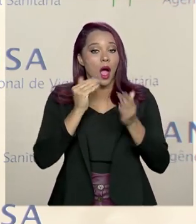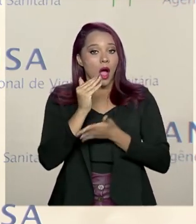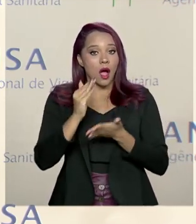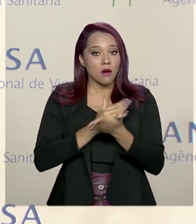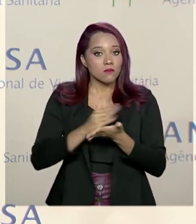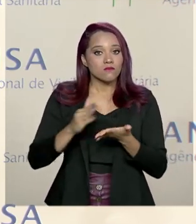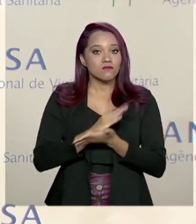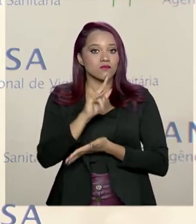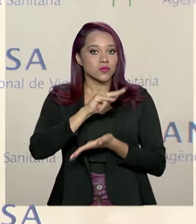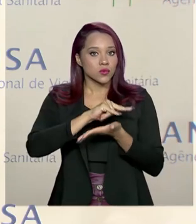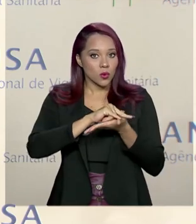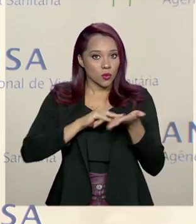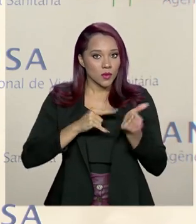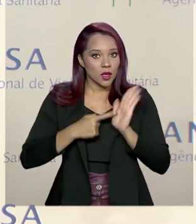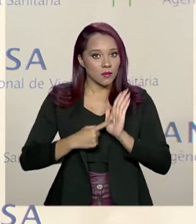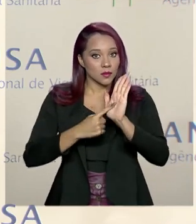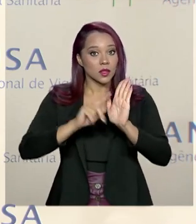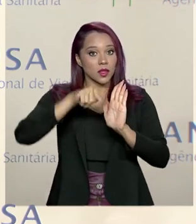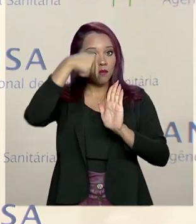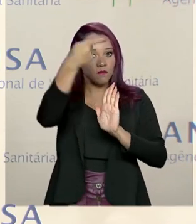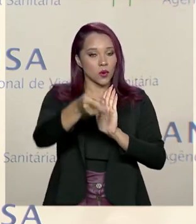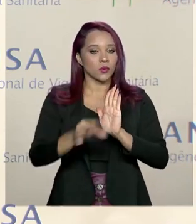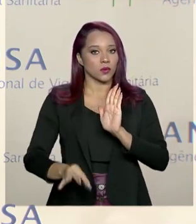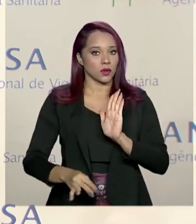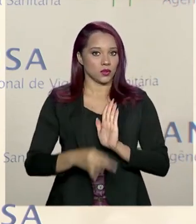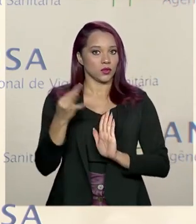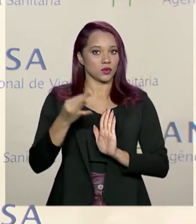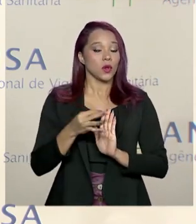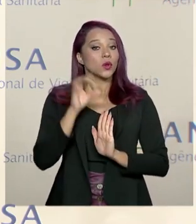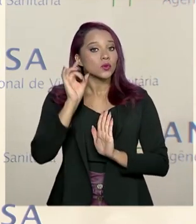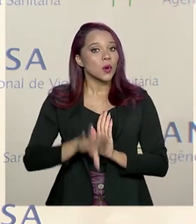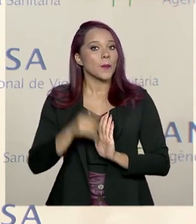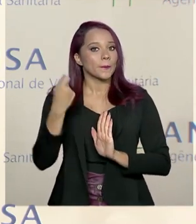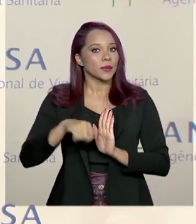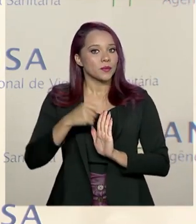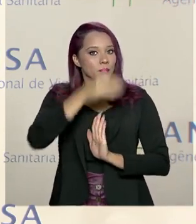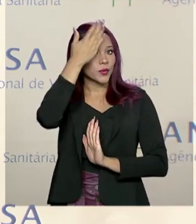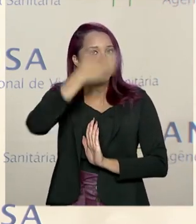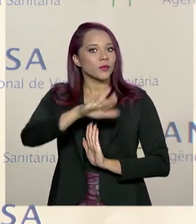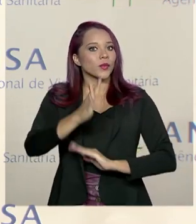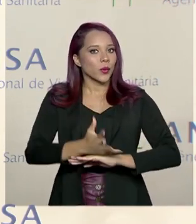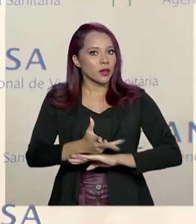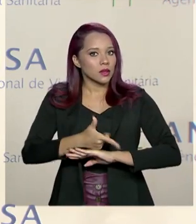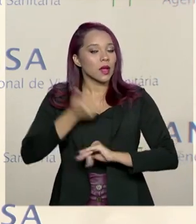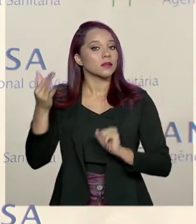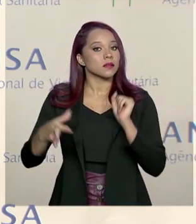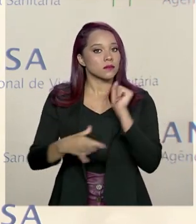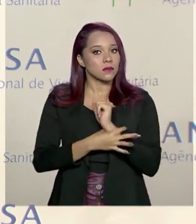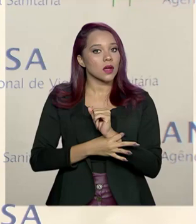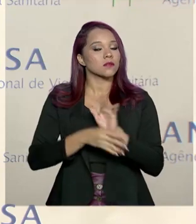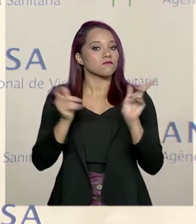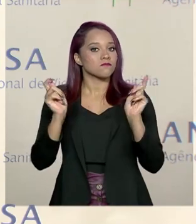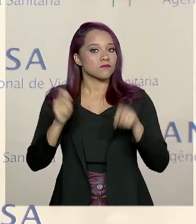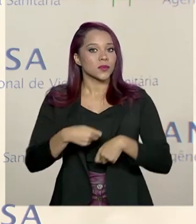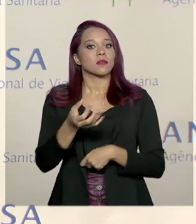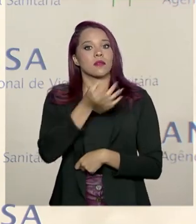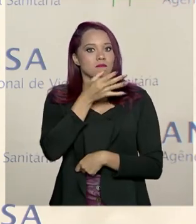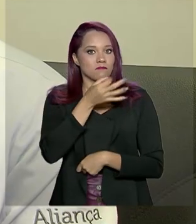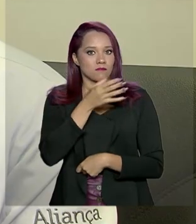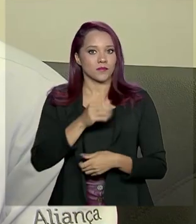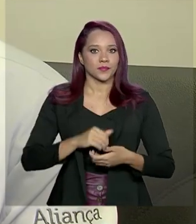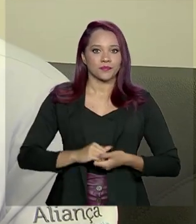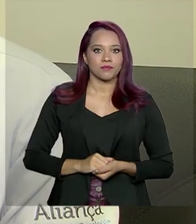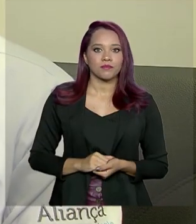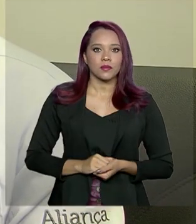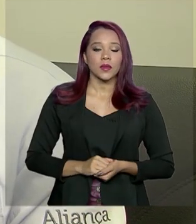documentos sejam apresentados após o registro, desde que seja comprovada a qualidade, a segurança e a eficácia daquele medicamento.